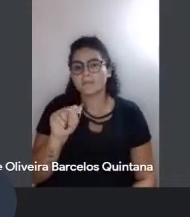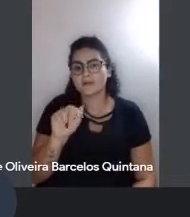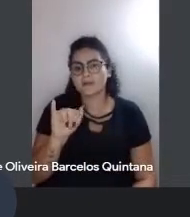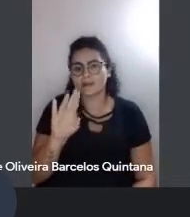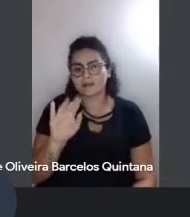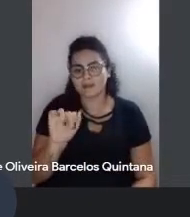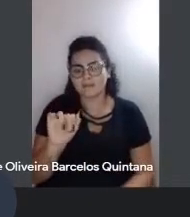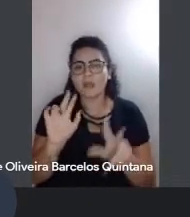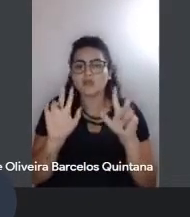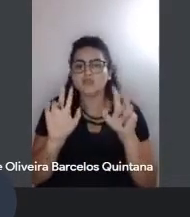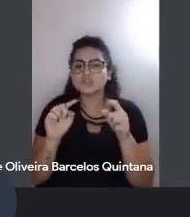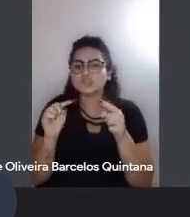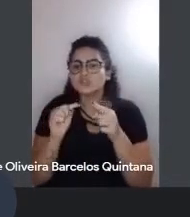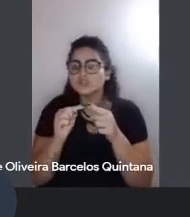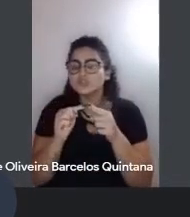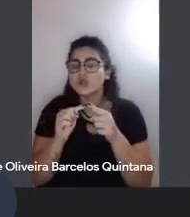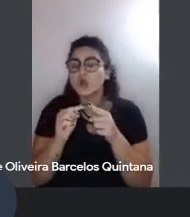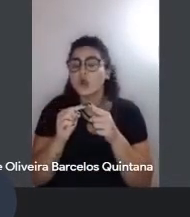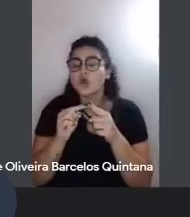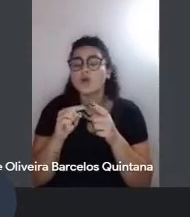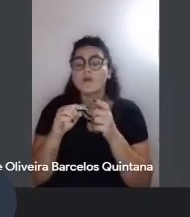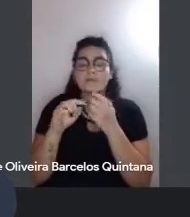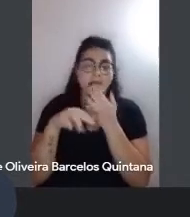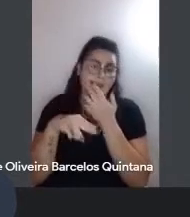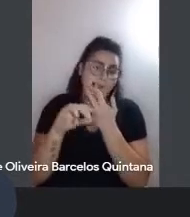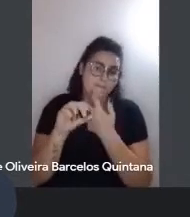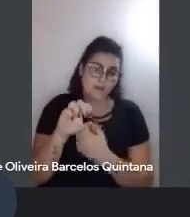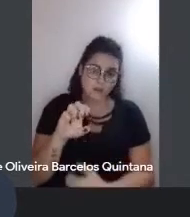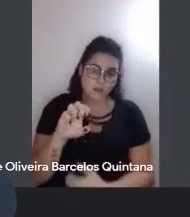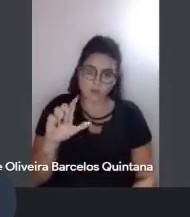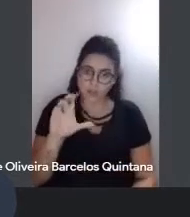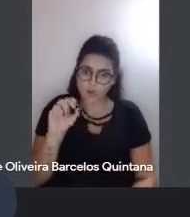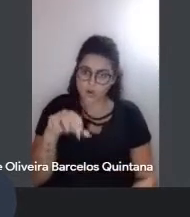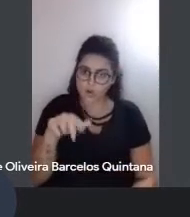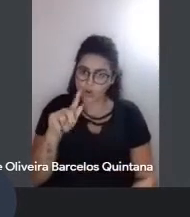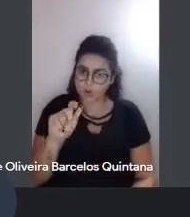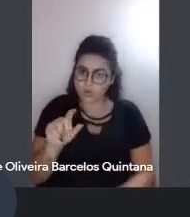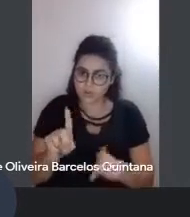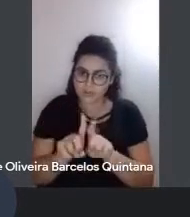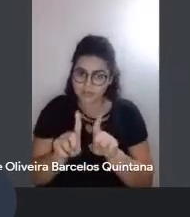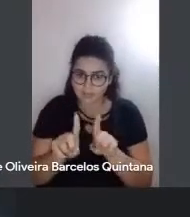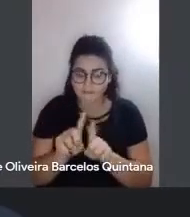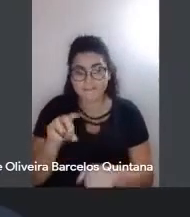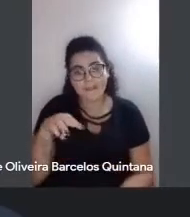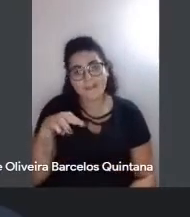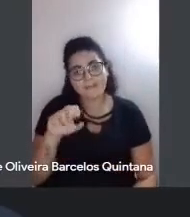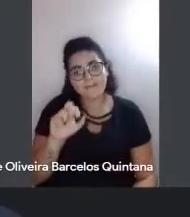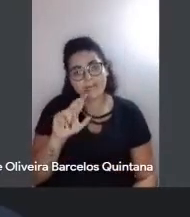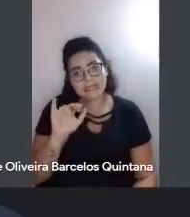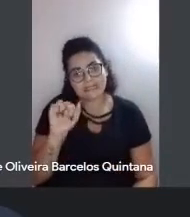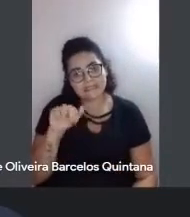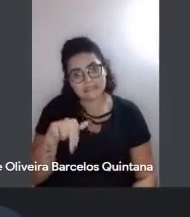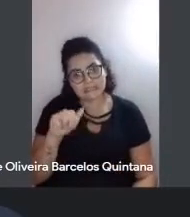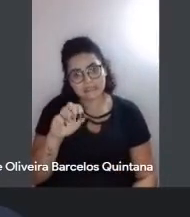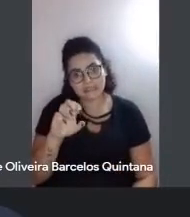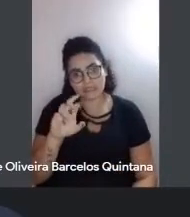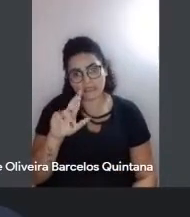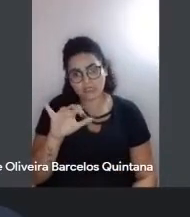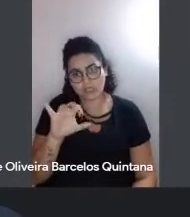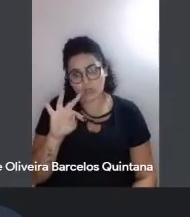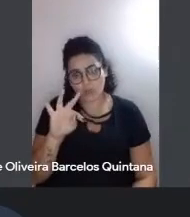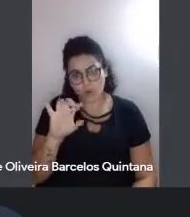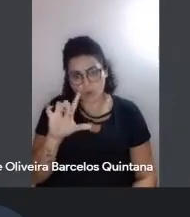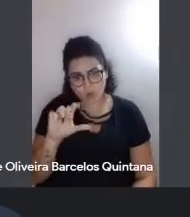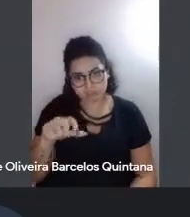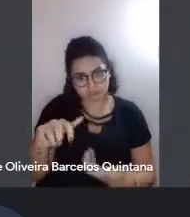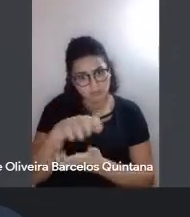Congo e a Mariana Crioula, que são dois revolucionários, assim, revoltas de pessoas escravizadas,